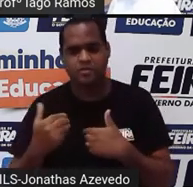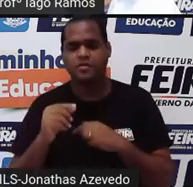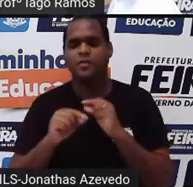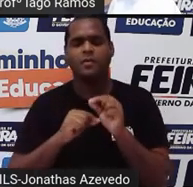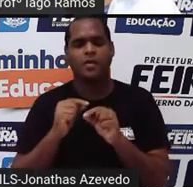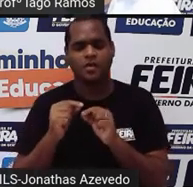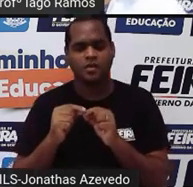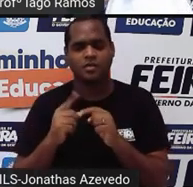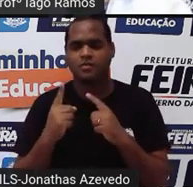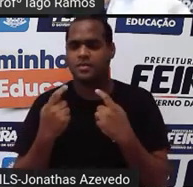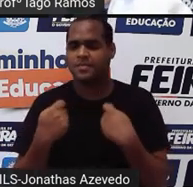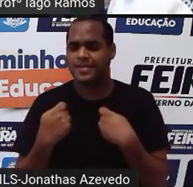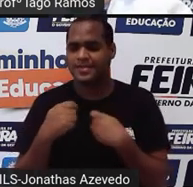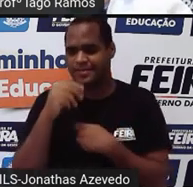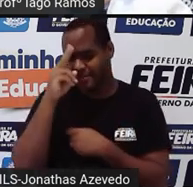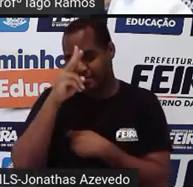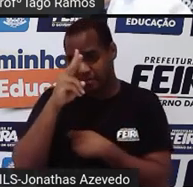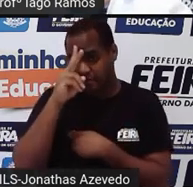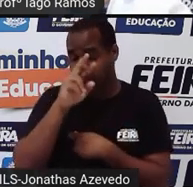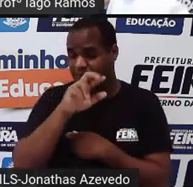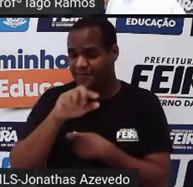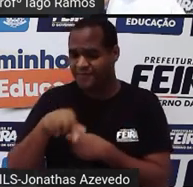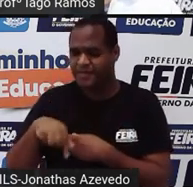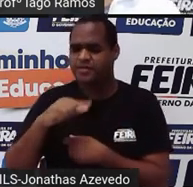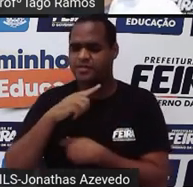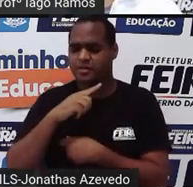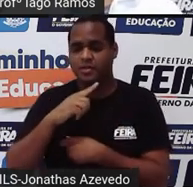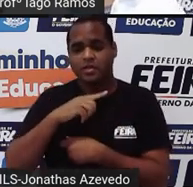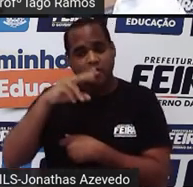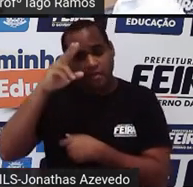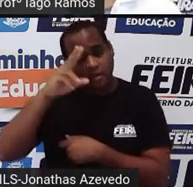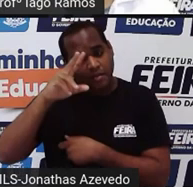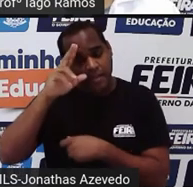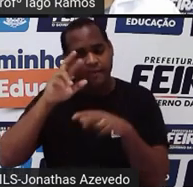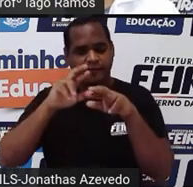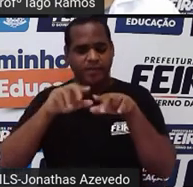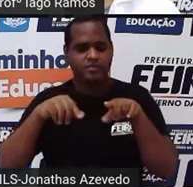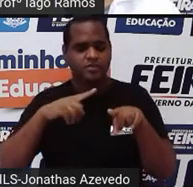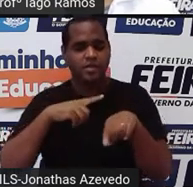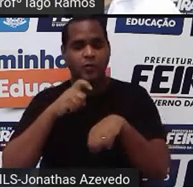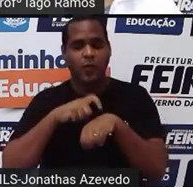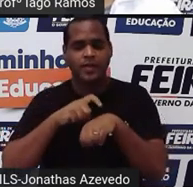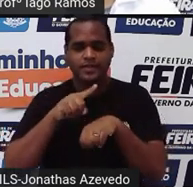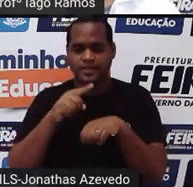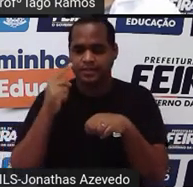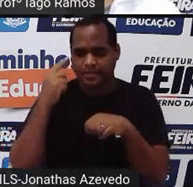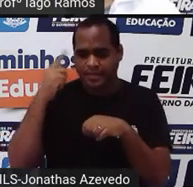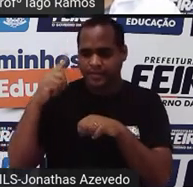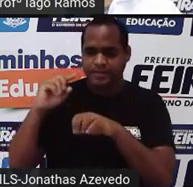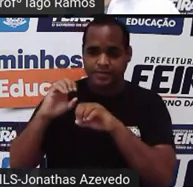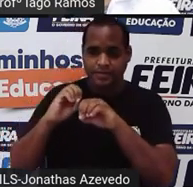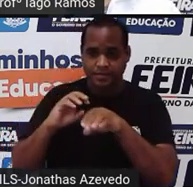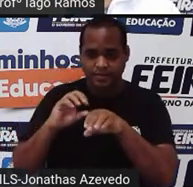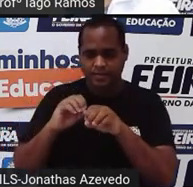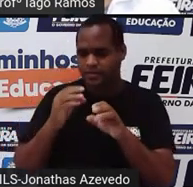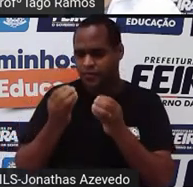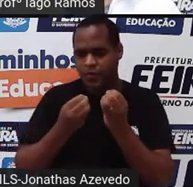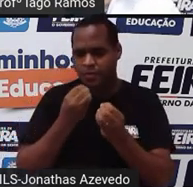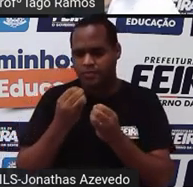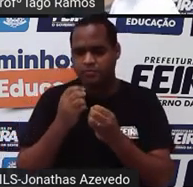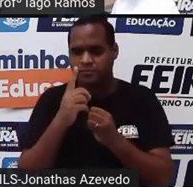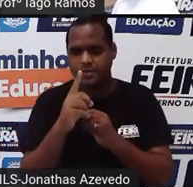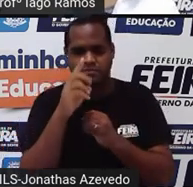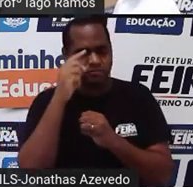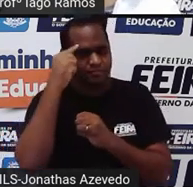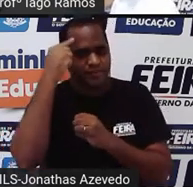você vai precisar lembrar, né? Ter lembranças de momentos dessa aula. E essas lembranças vão te dizer